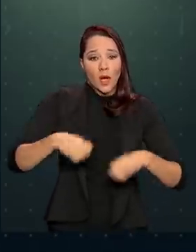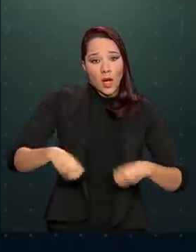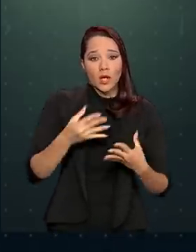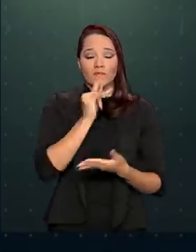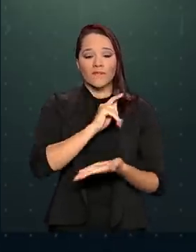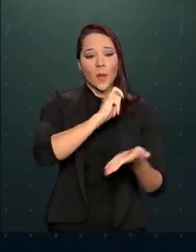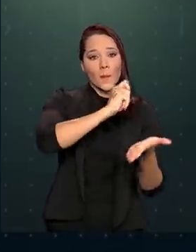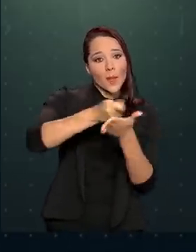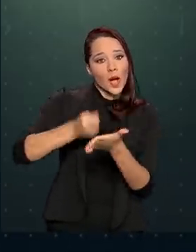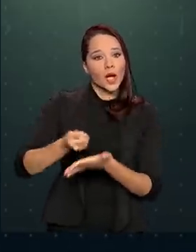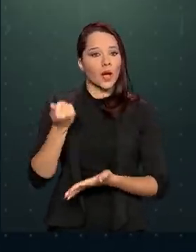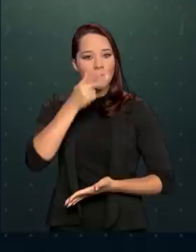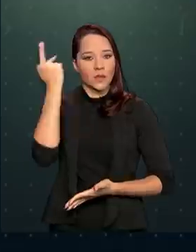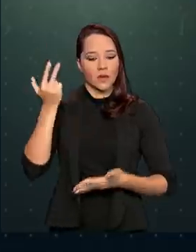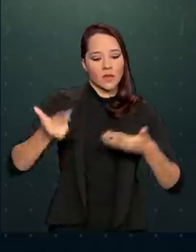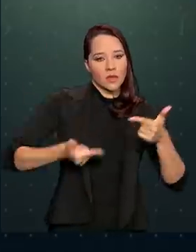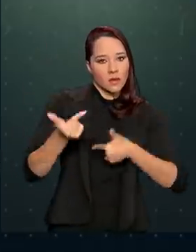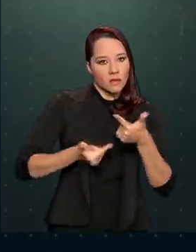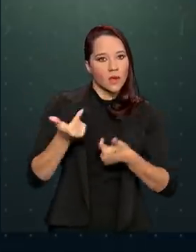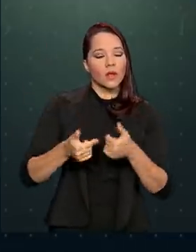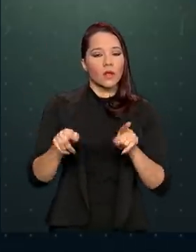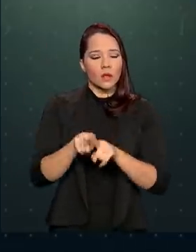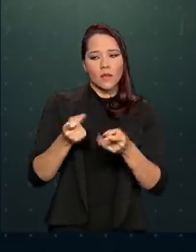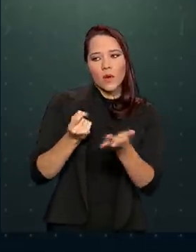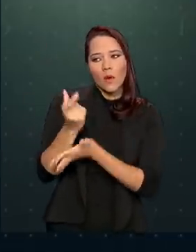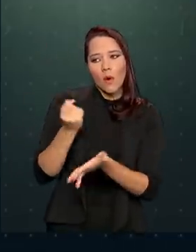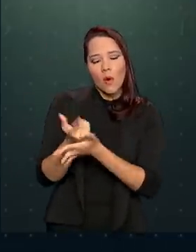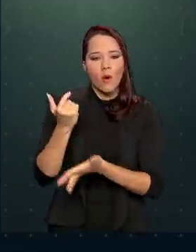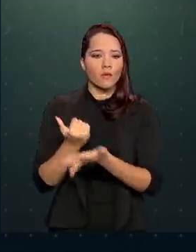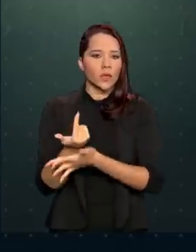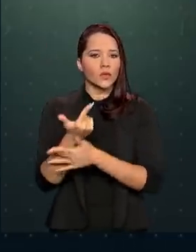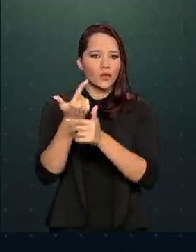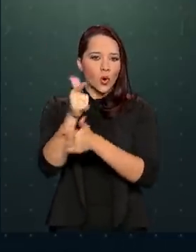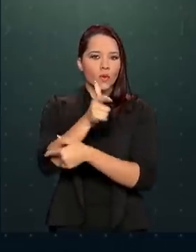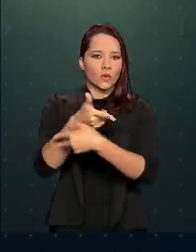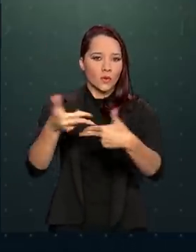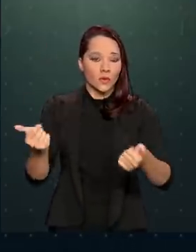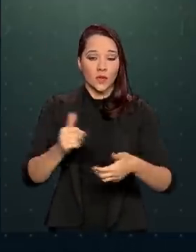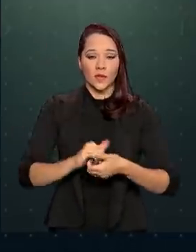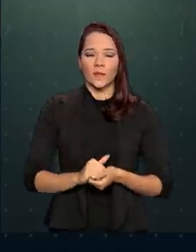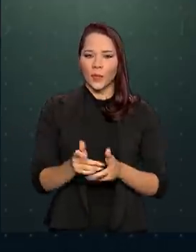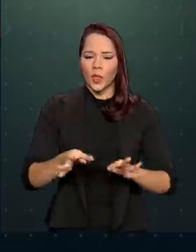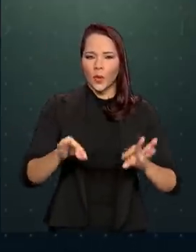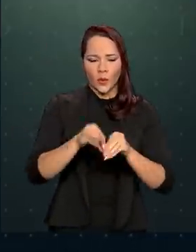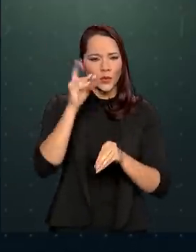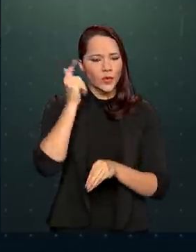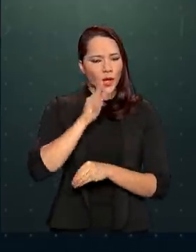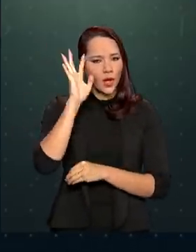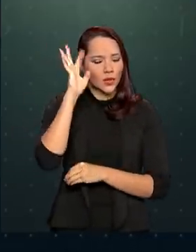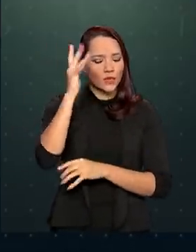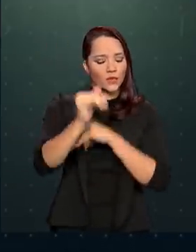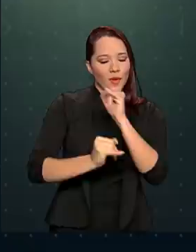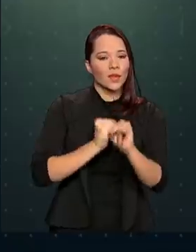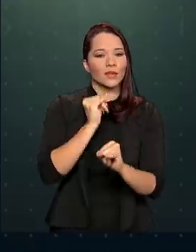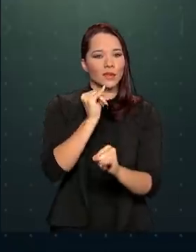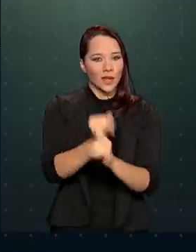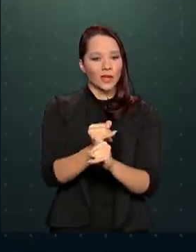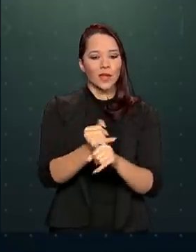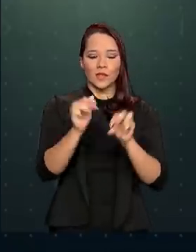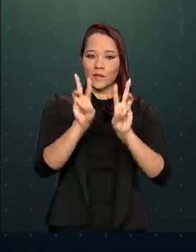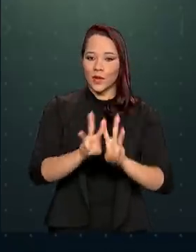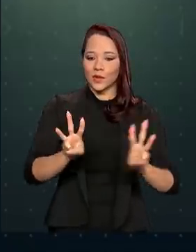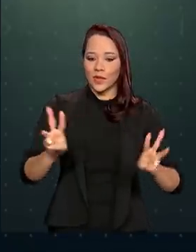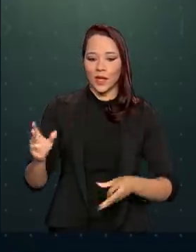como pagamento de empregados e compra de mercadorias, por exemplo. Tudo pode ser resolvido de forma online pelo